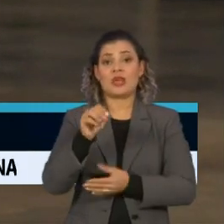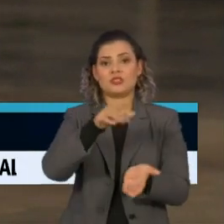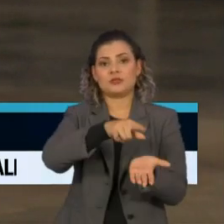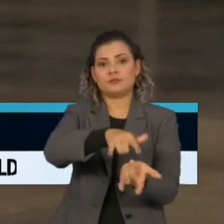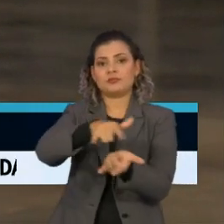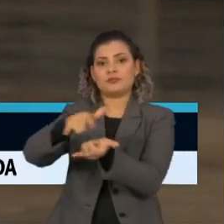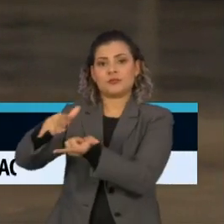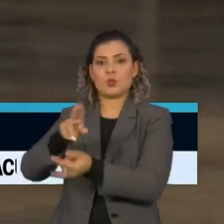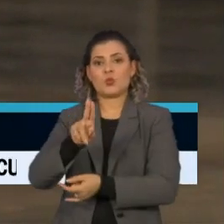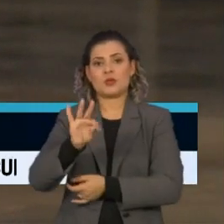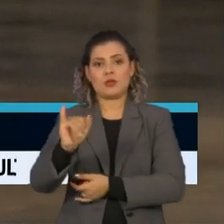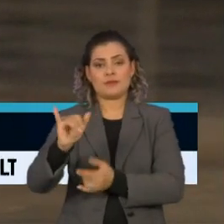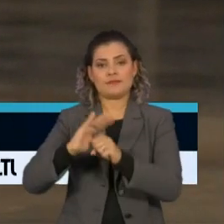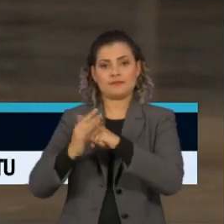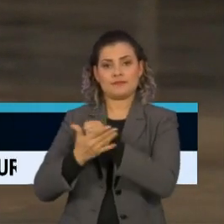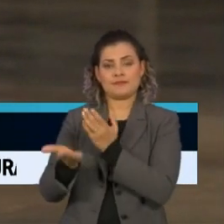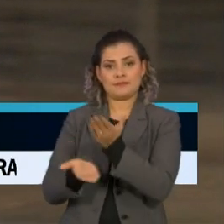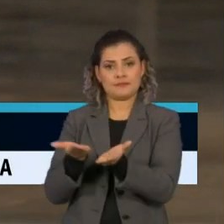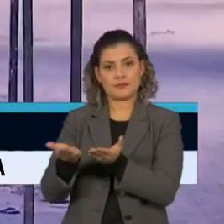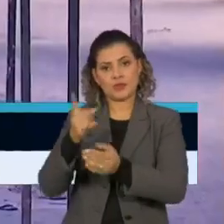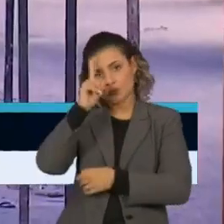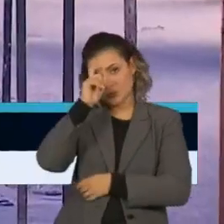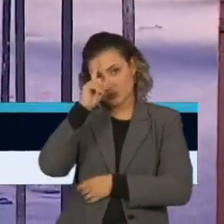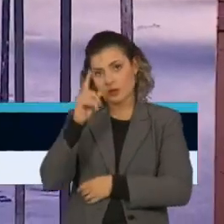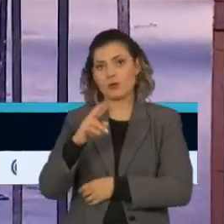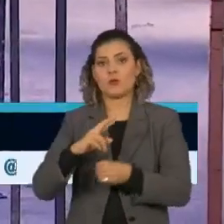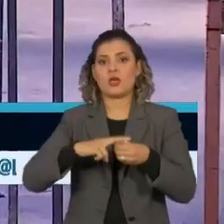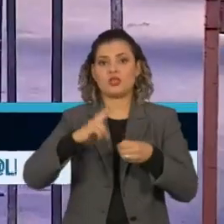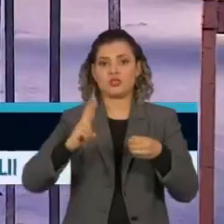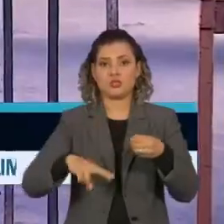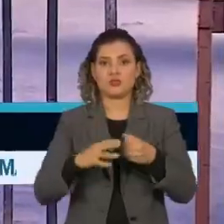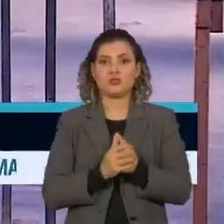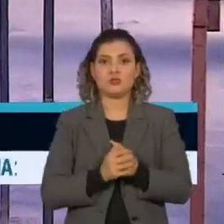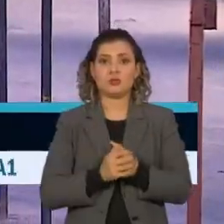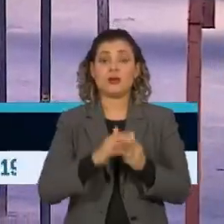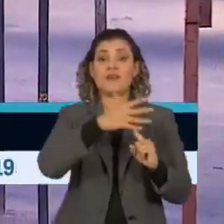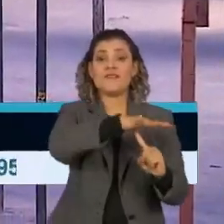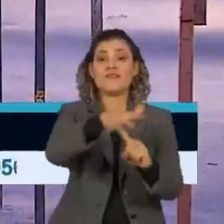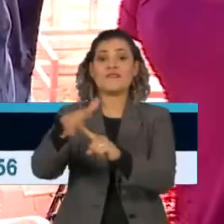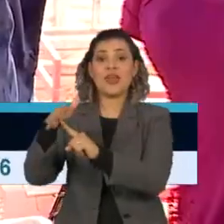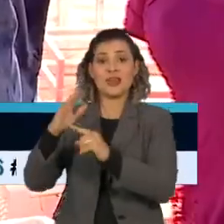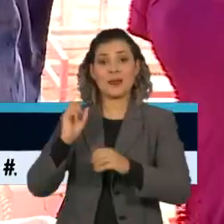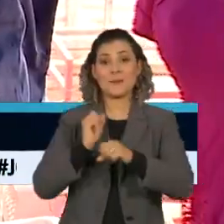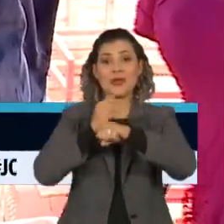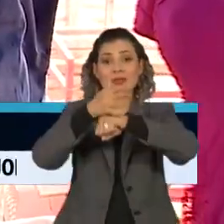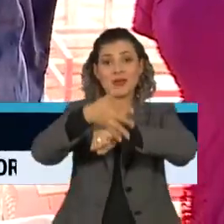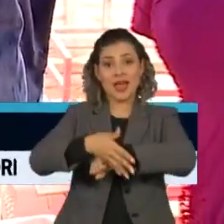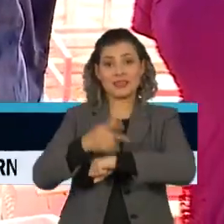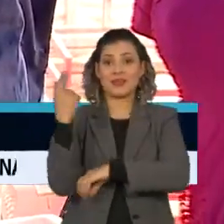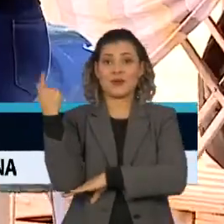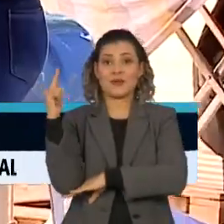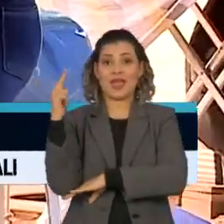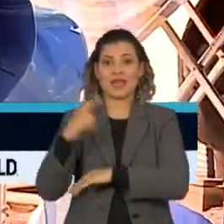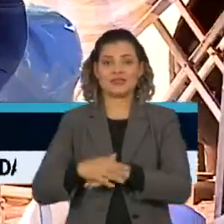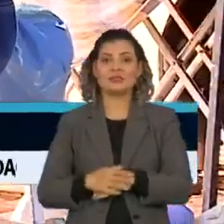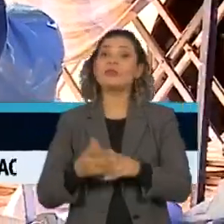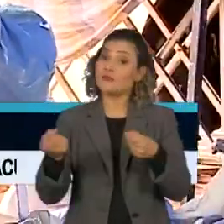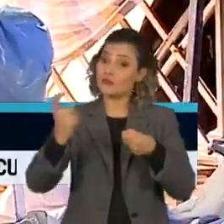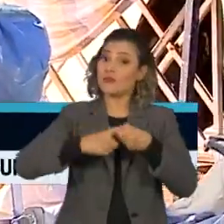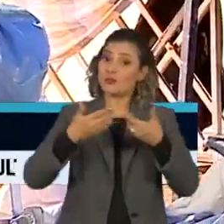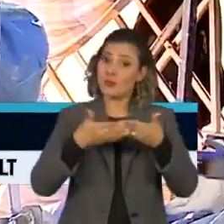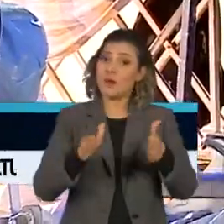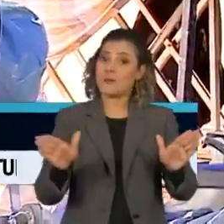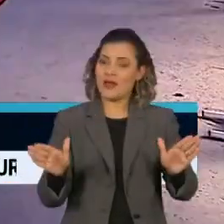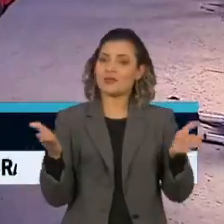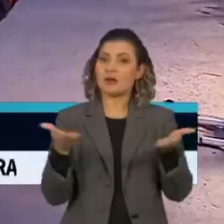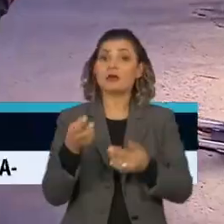UTI para a Covid-19 no hospital de registro. A feira da madrugada, tradicional local de compras de Goiás, voltou a funcionar depois